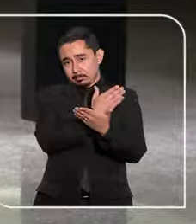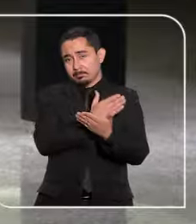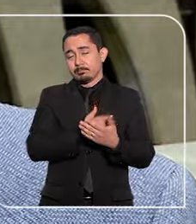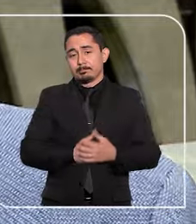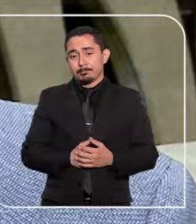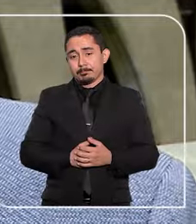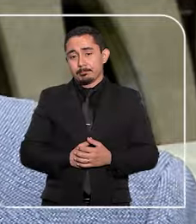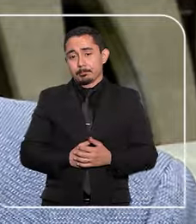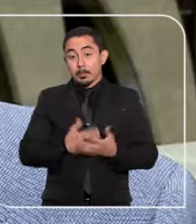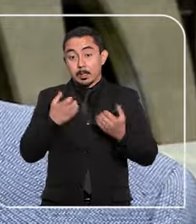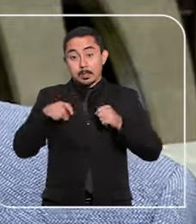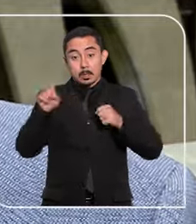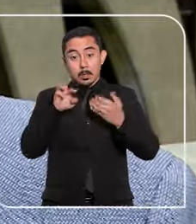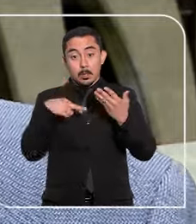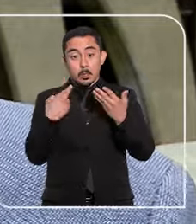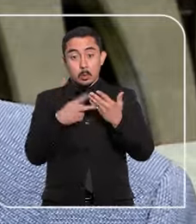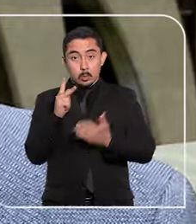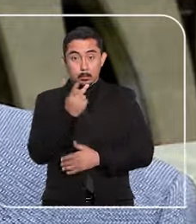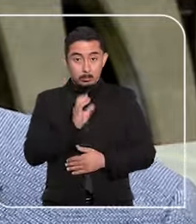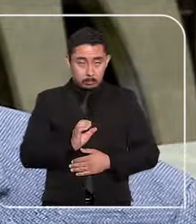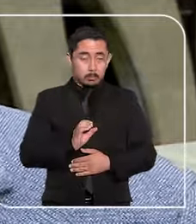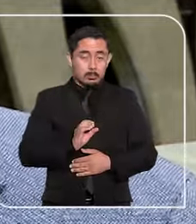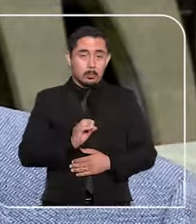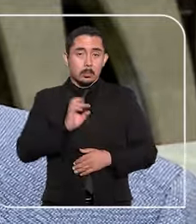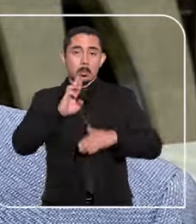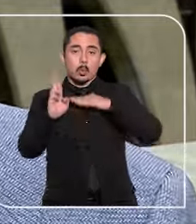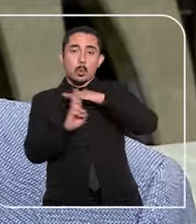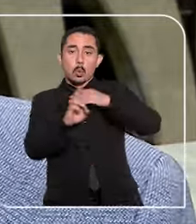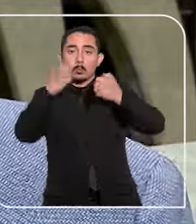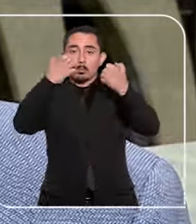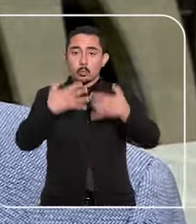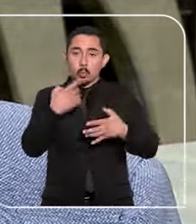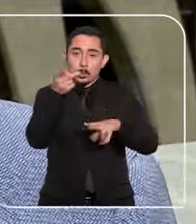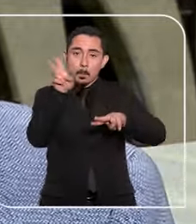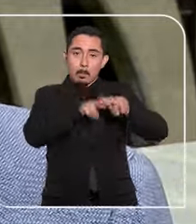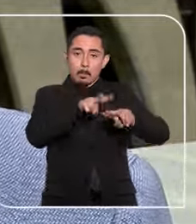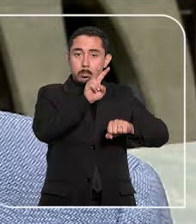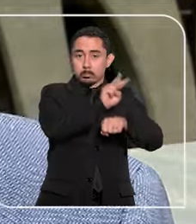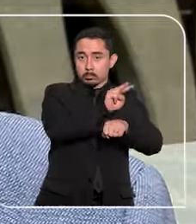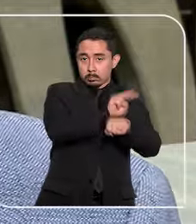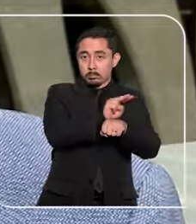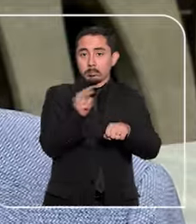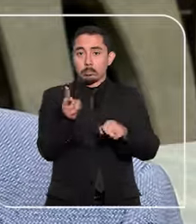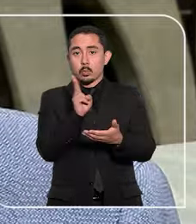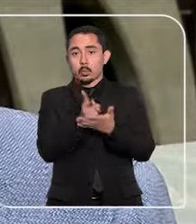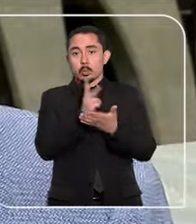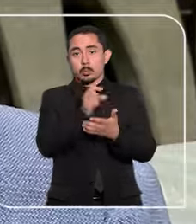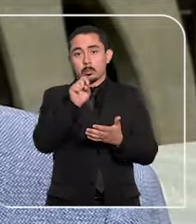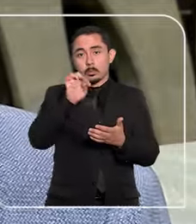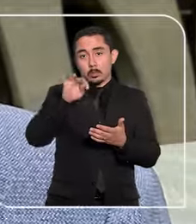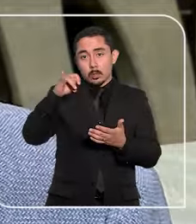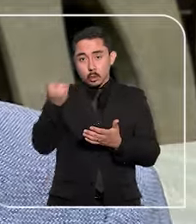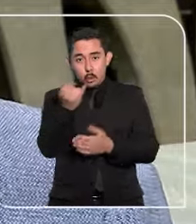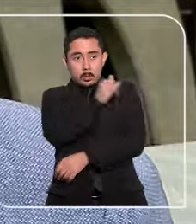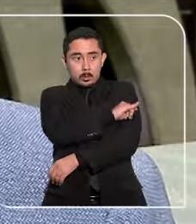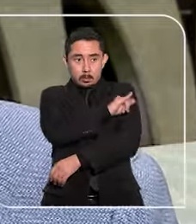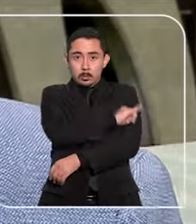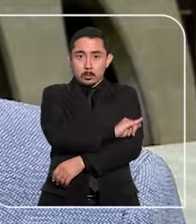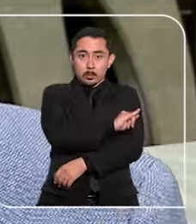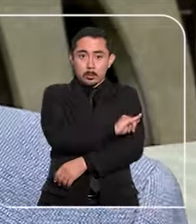divórcio. Ao negar provimento ao recurso de habeas corpus, o relator explicou que a prisão preventiva mantida pelo